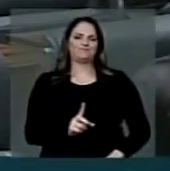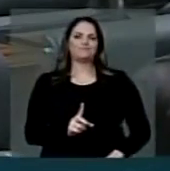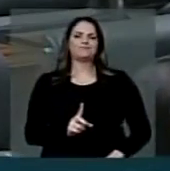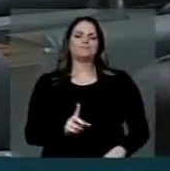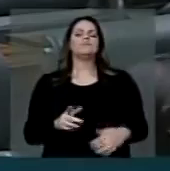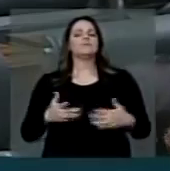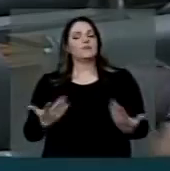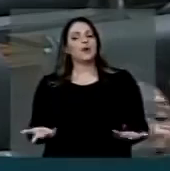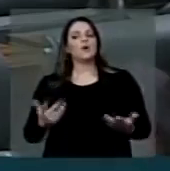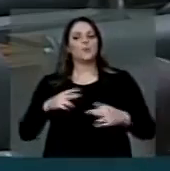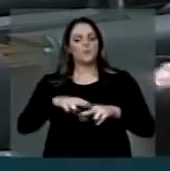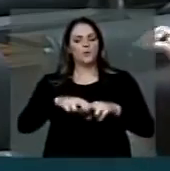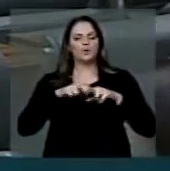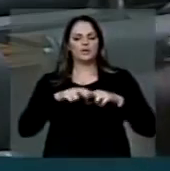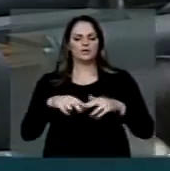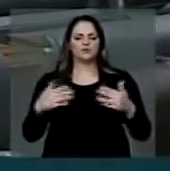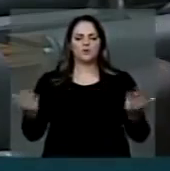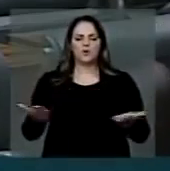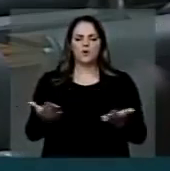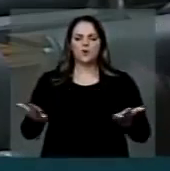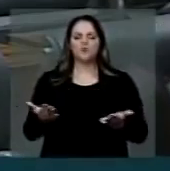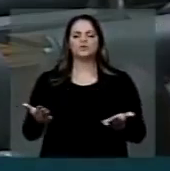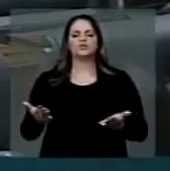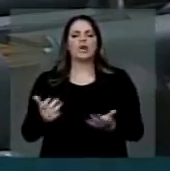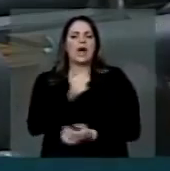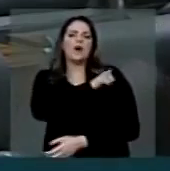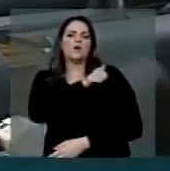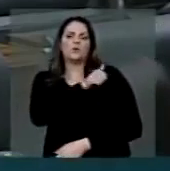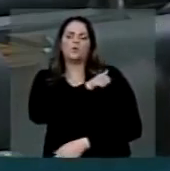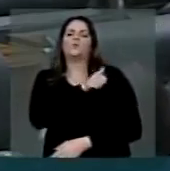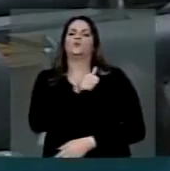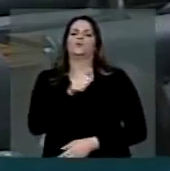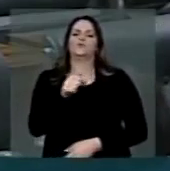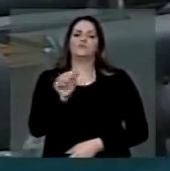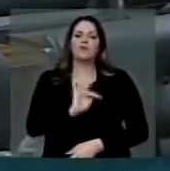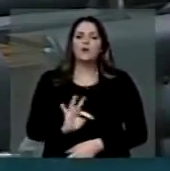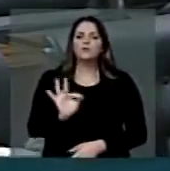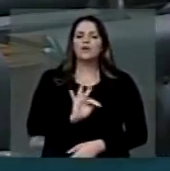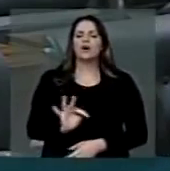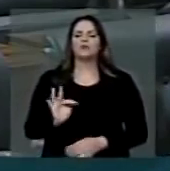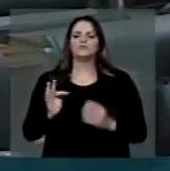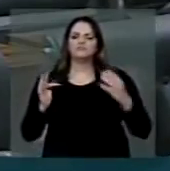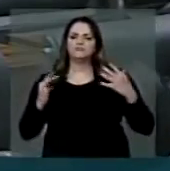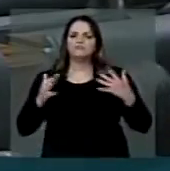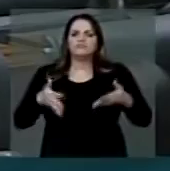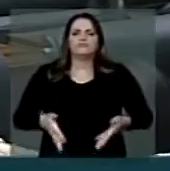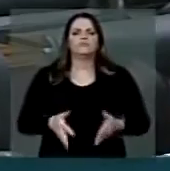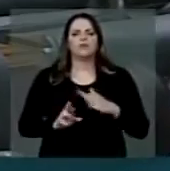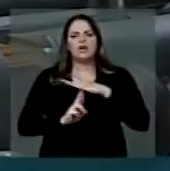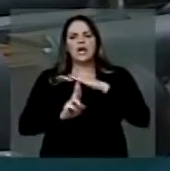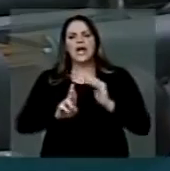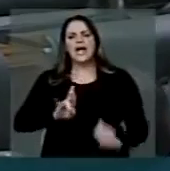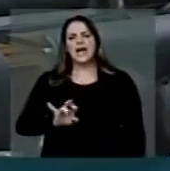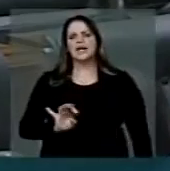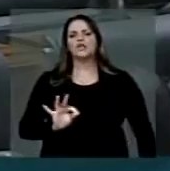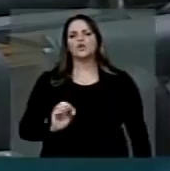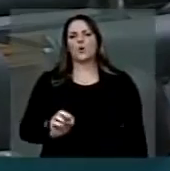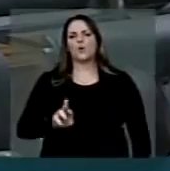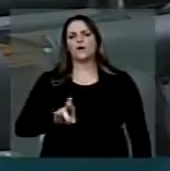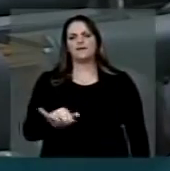por esse motivo que hoje os estudantes da Gama Filho estão ocupando a reitoria da